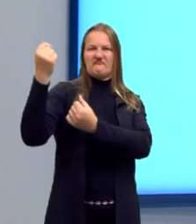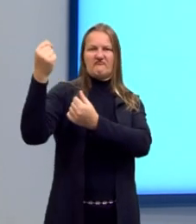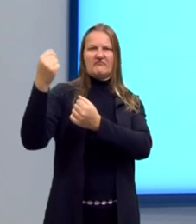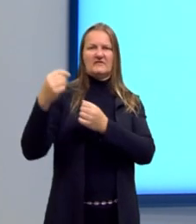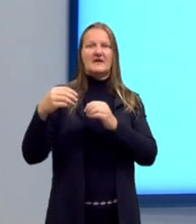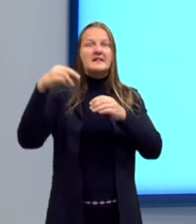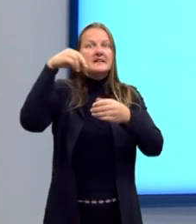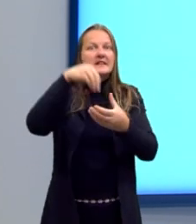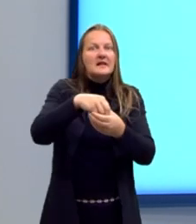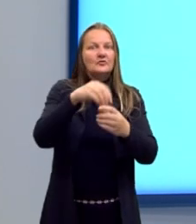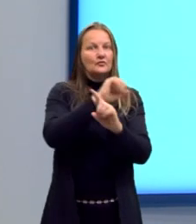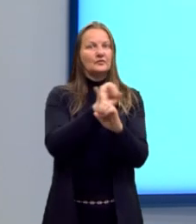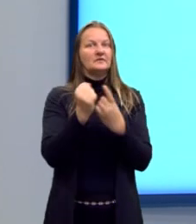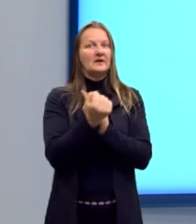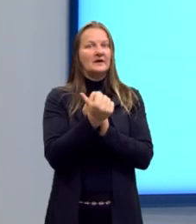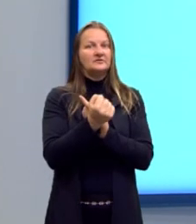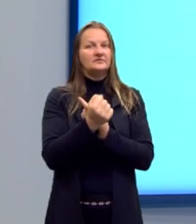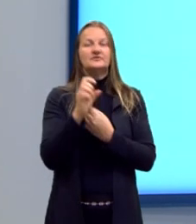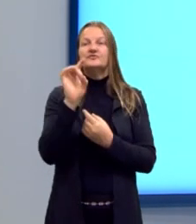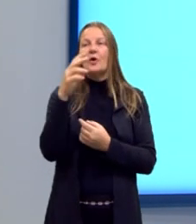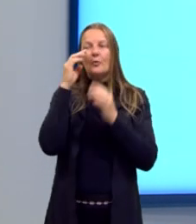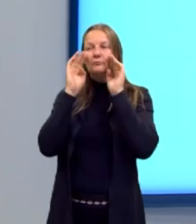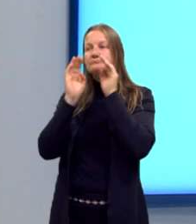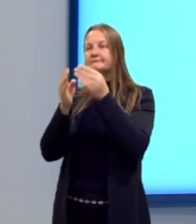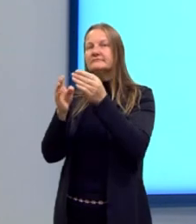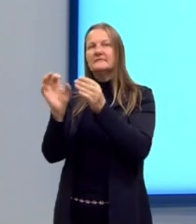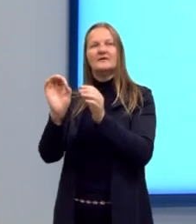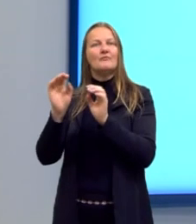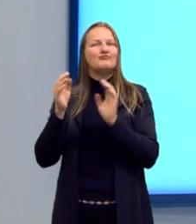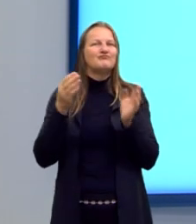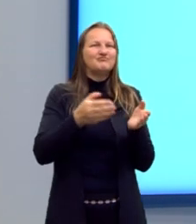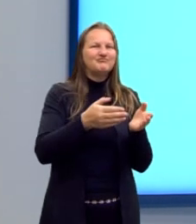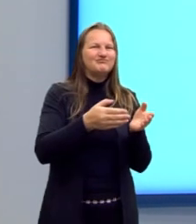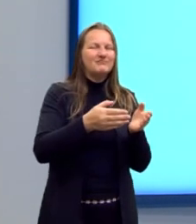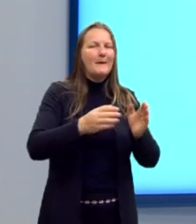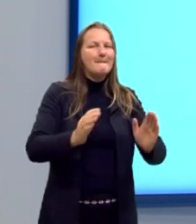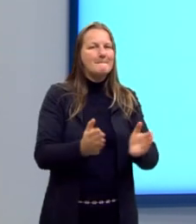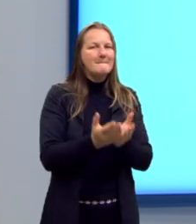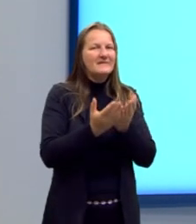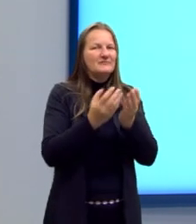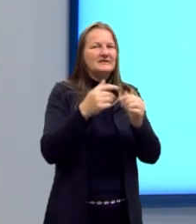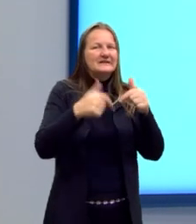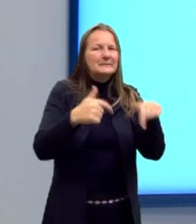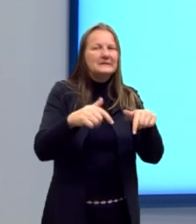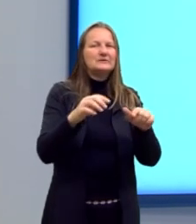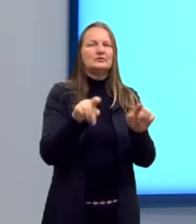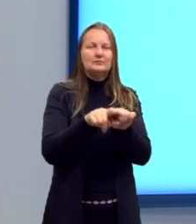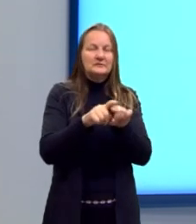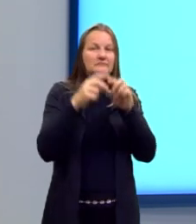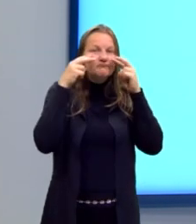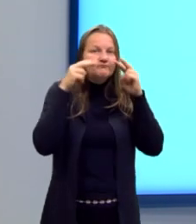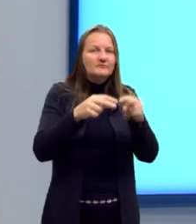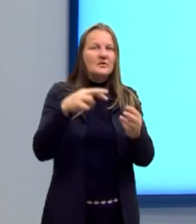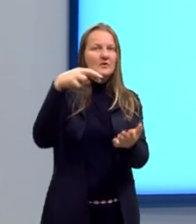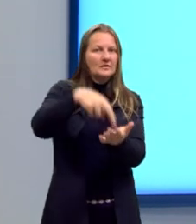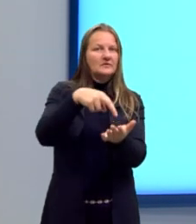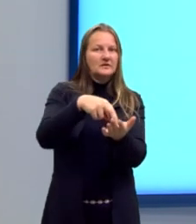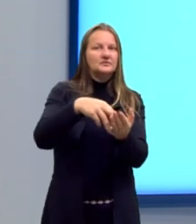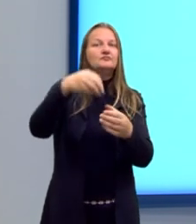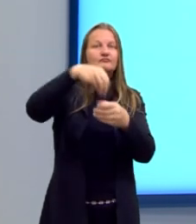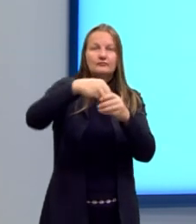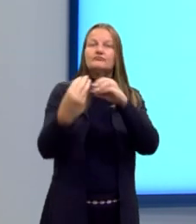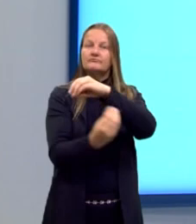a classe mais alta da sociedade. A gente vai começar a ver a outra parte da sociedade que também vive nessa sociedade